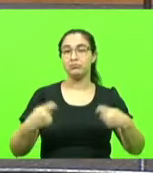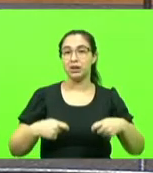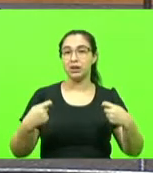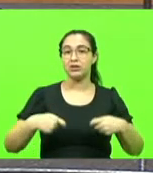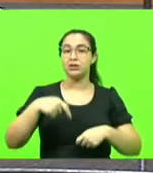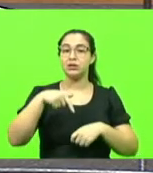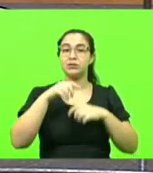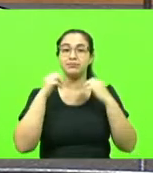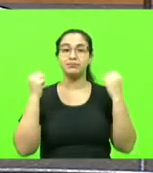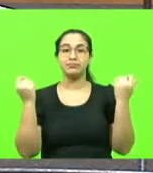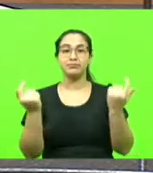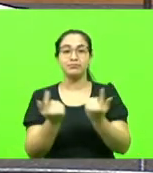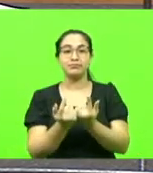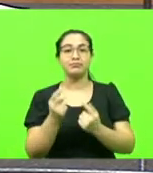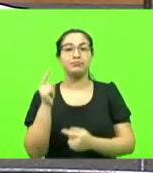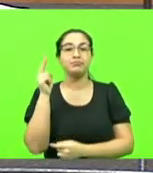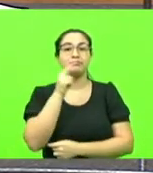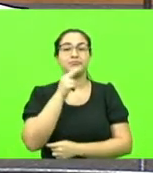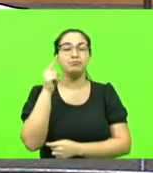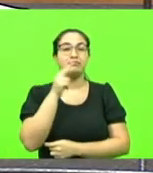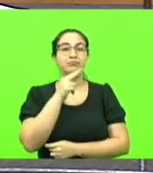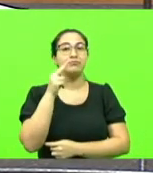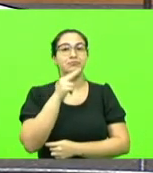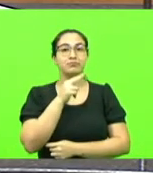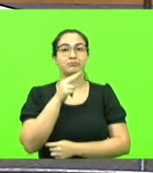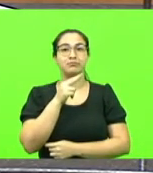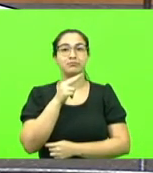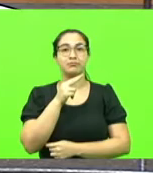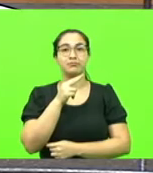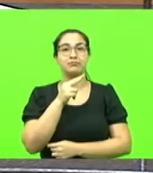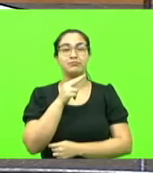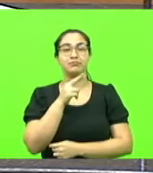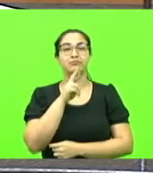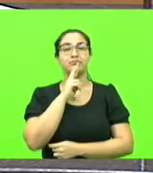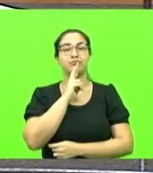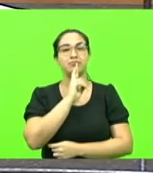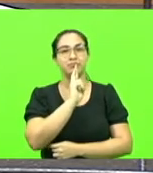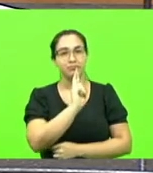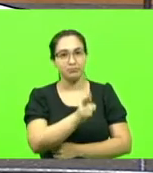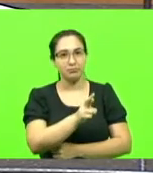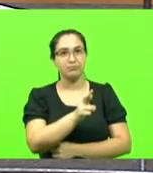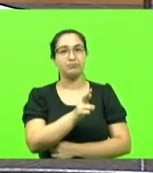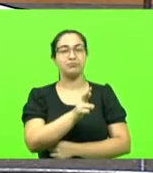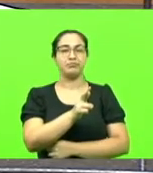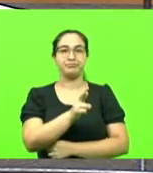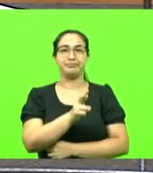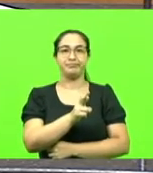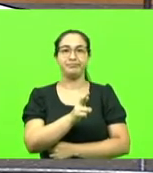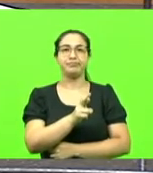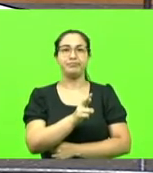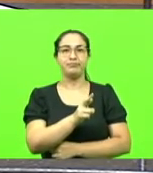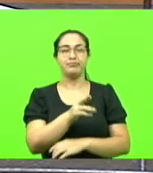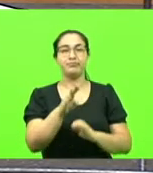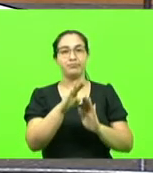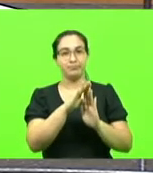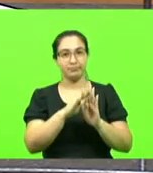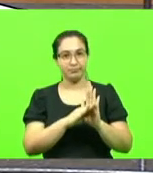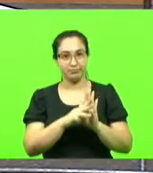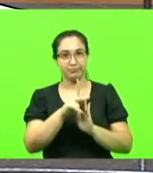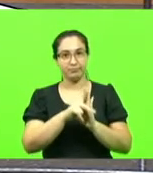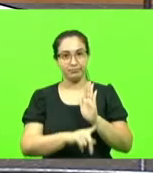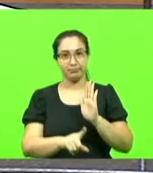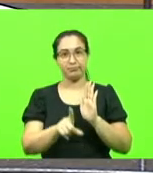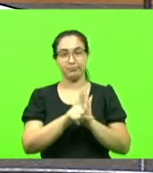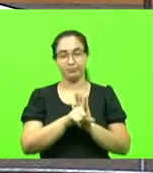precisa urgentemente dar uma resposta e fazer com que esta matéria possa